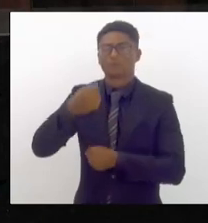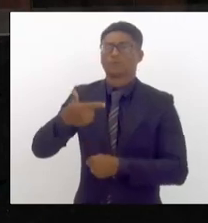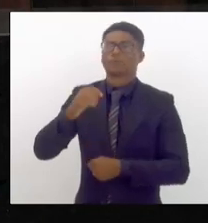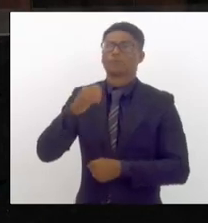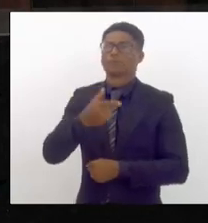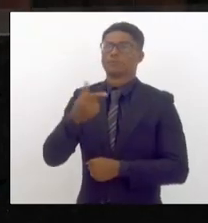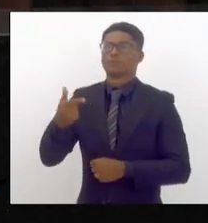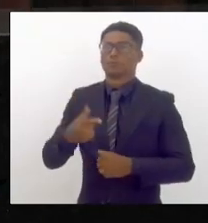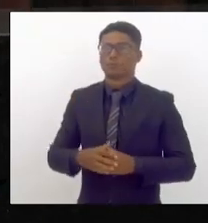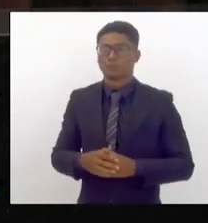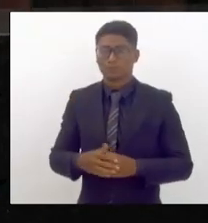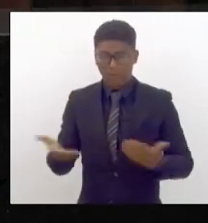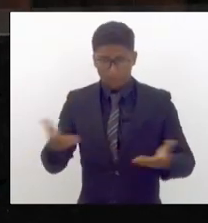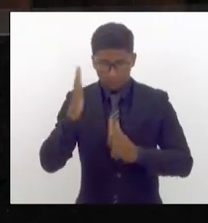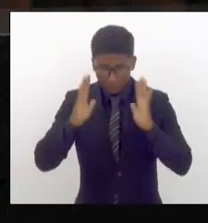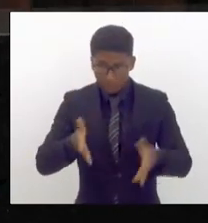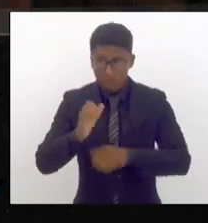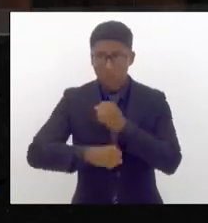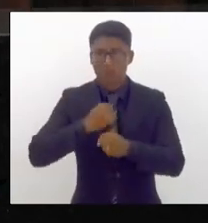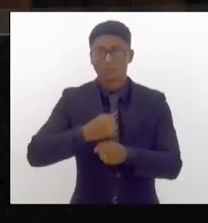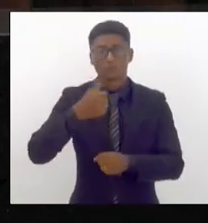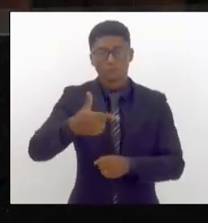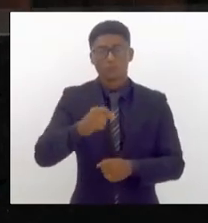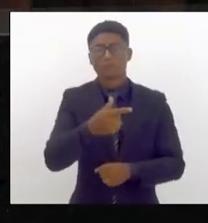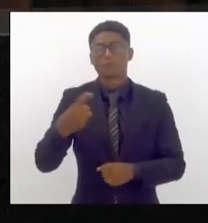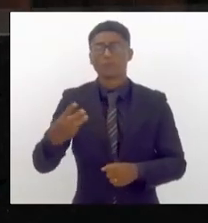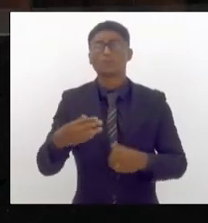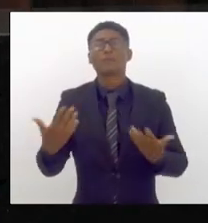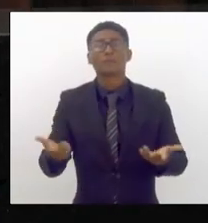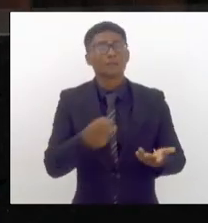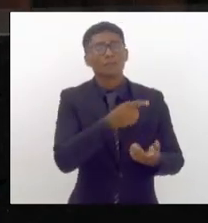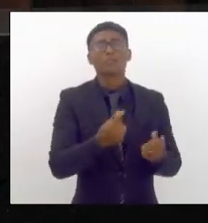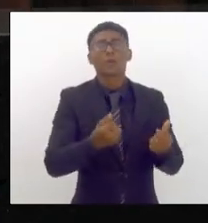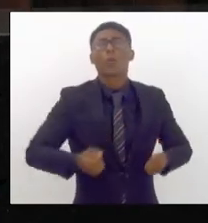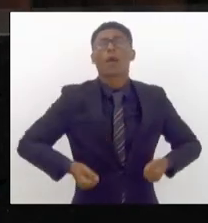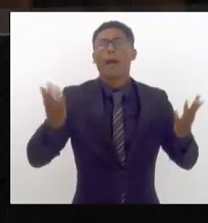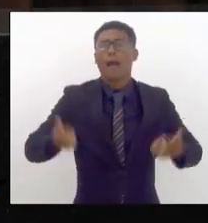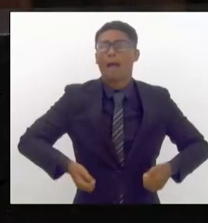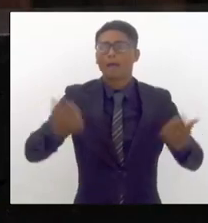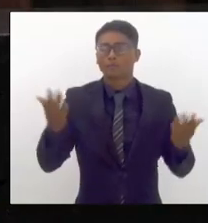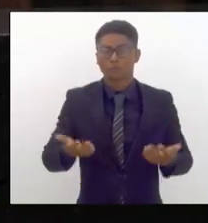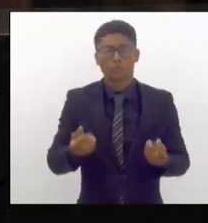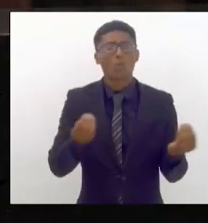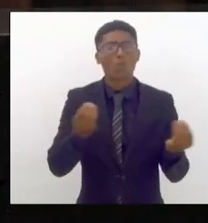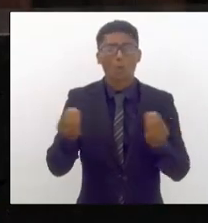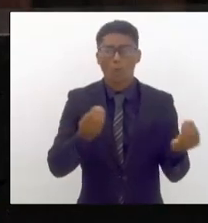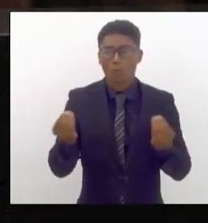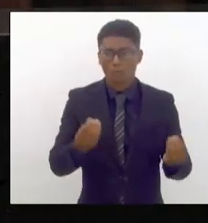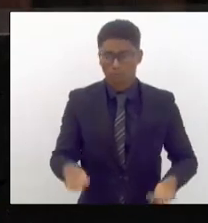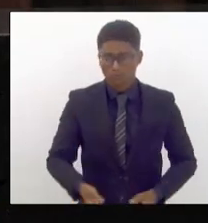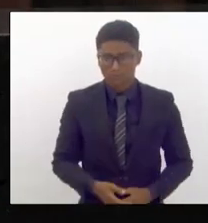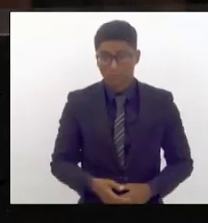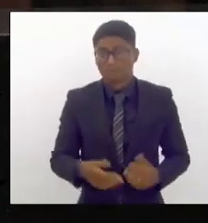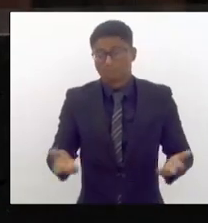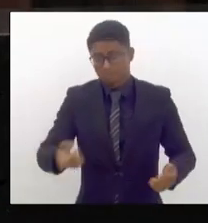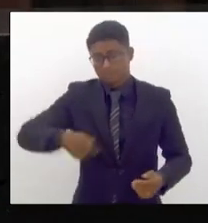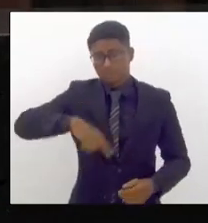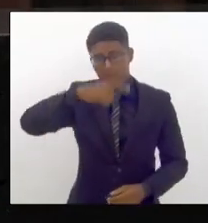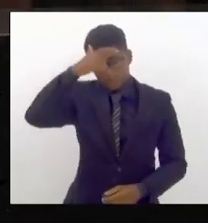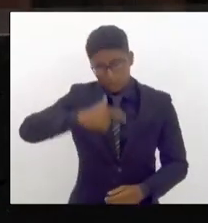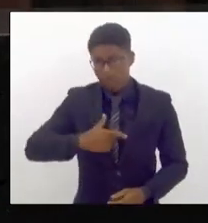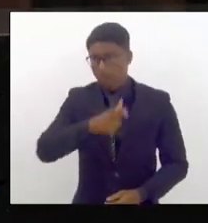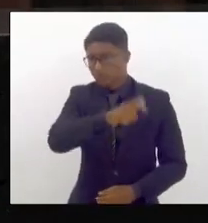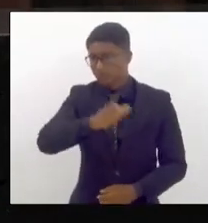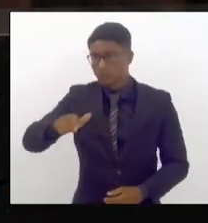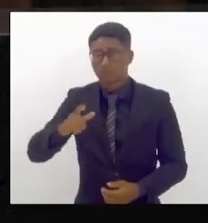nós estamos em 23 esse recurso foi um gasto aonde então essa é uma obrigação nossa enquanto deputado todos que